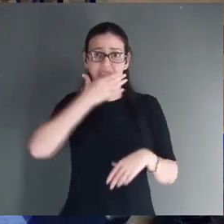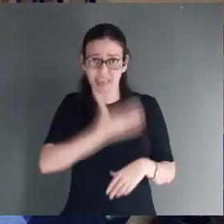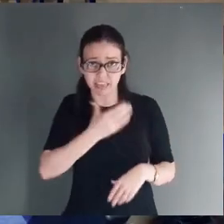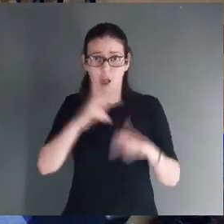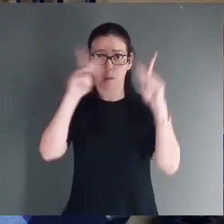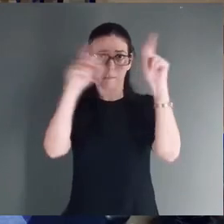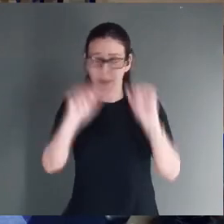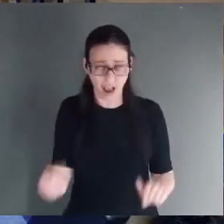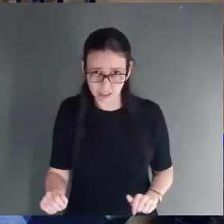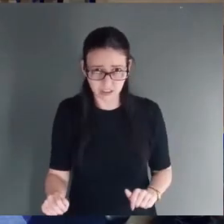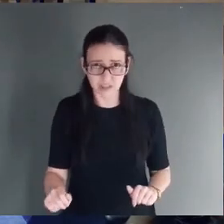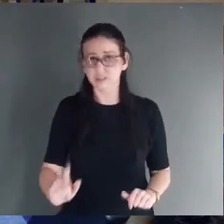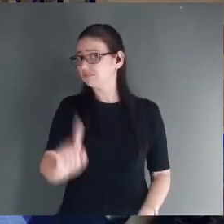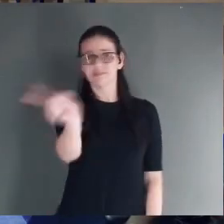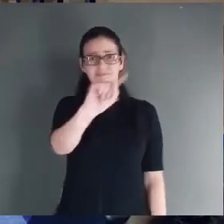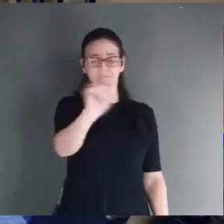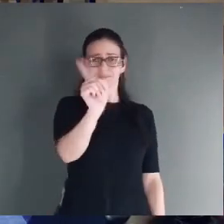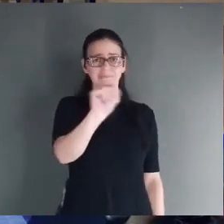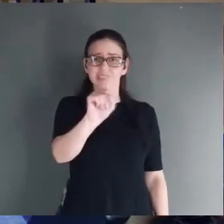Isso um discurso secular.